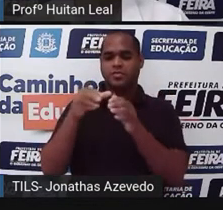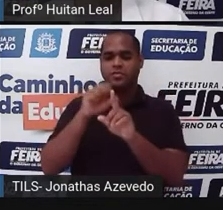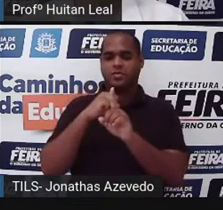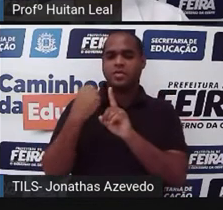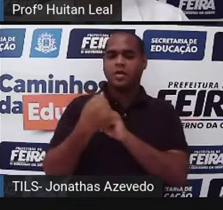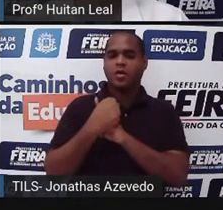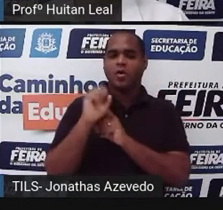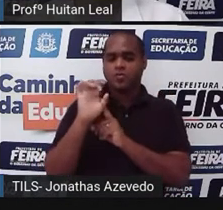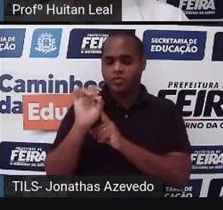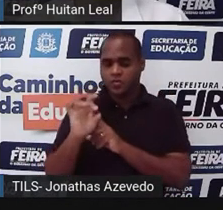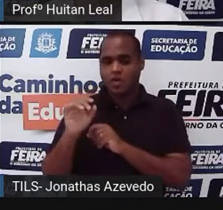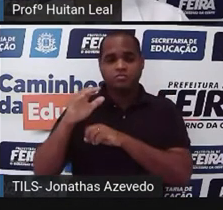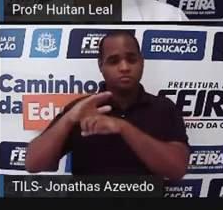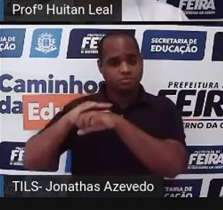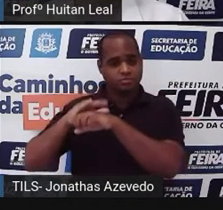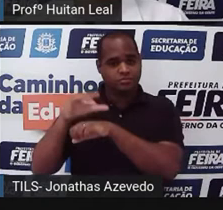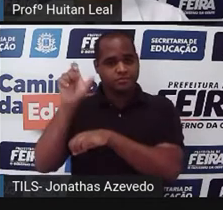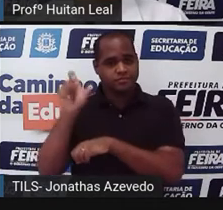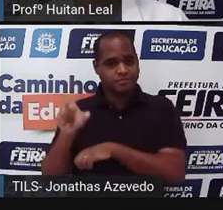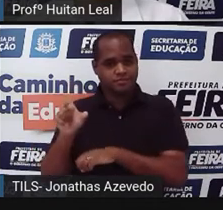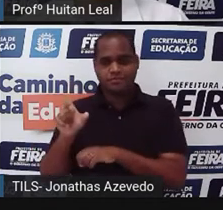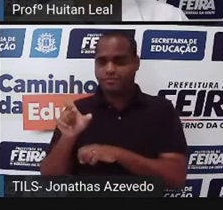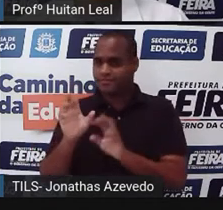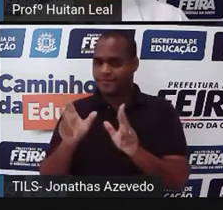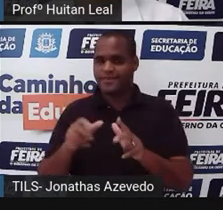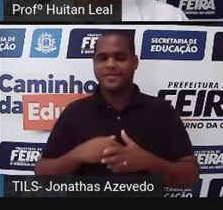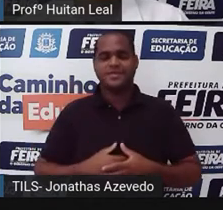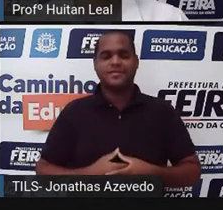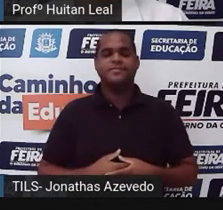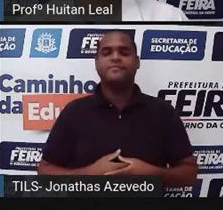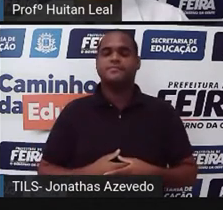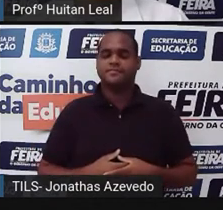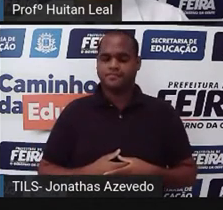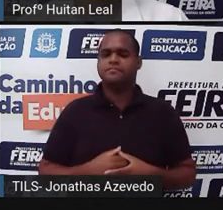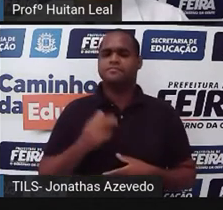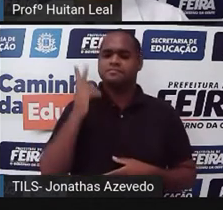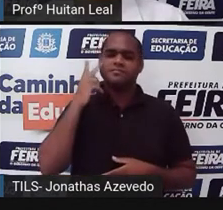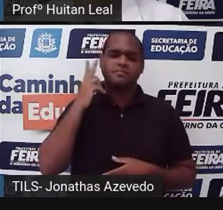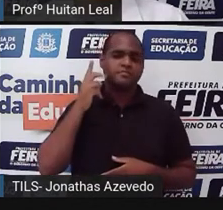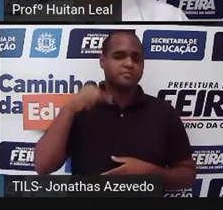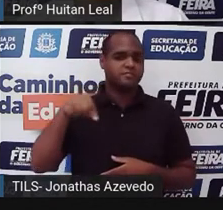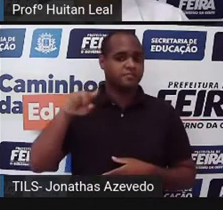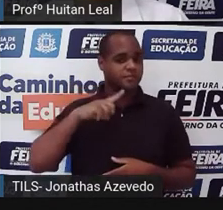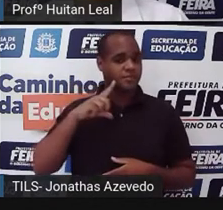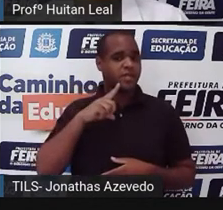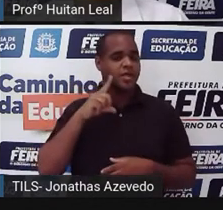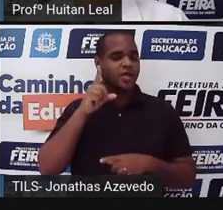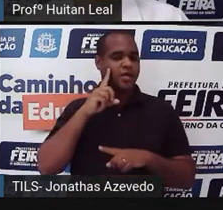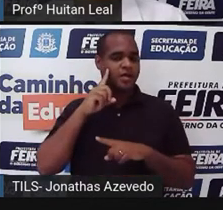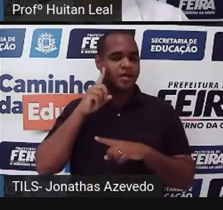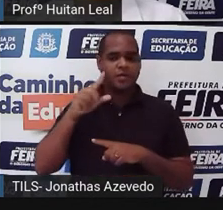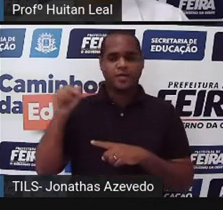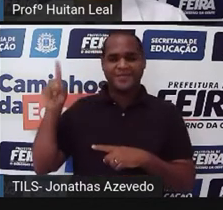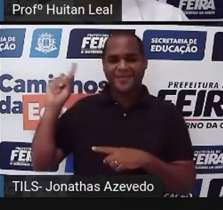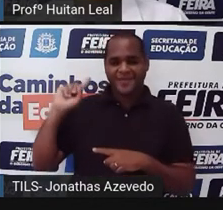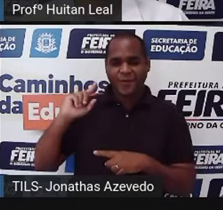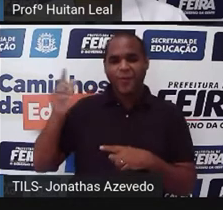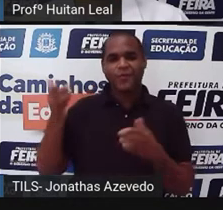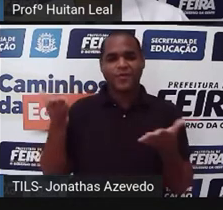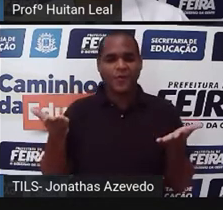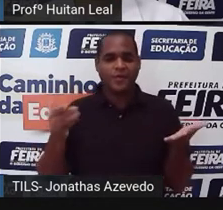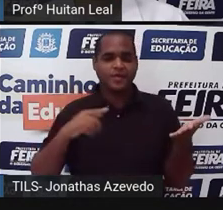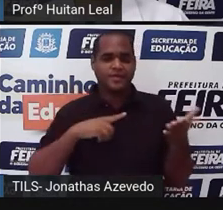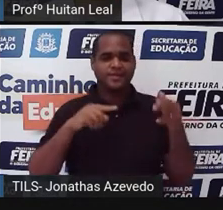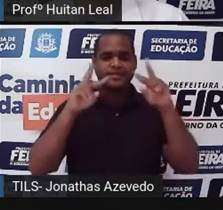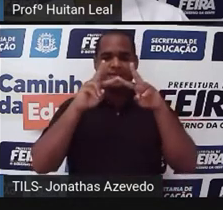não apenas do próprio cronista. Normalmente, os principais acontecimentos do dia a dia ou da semana anterior são